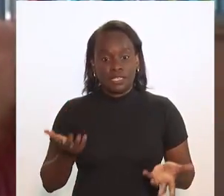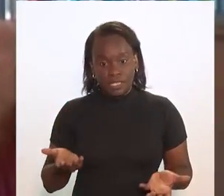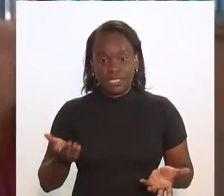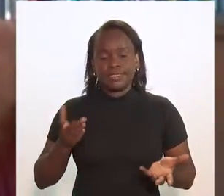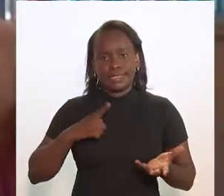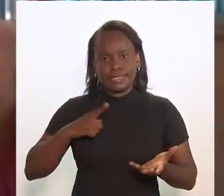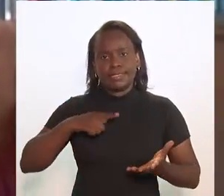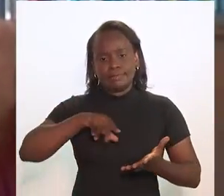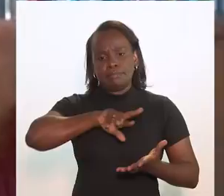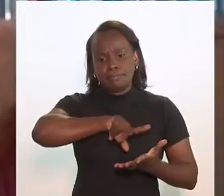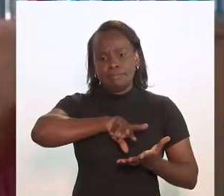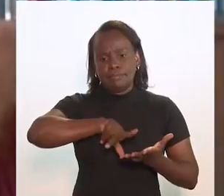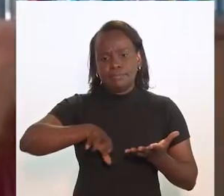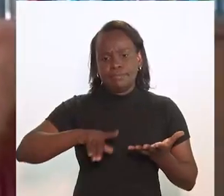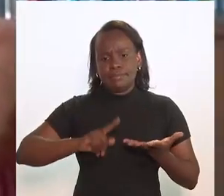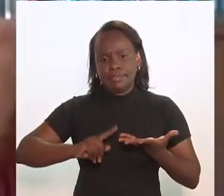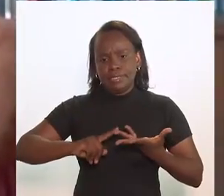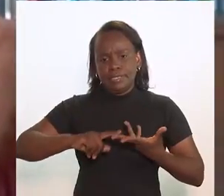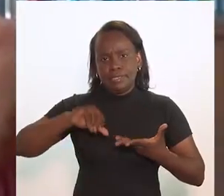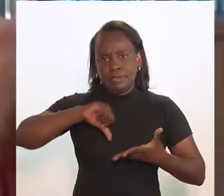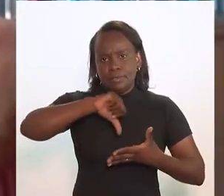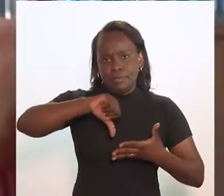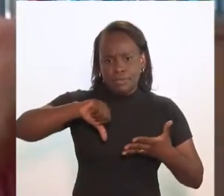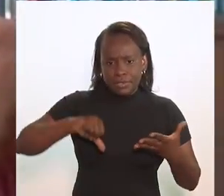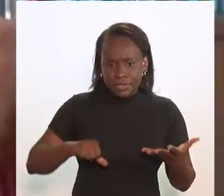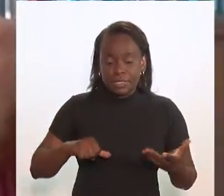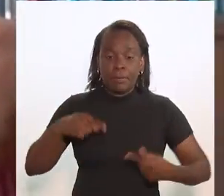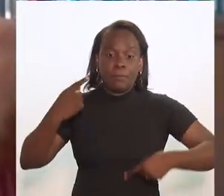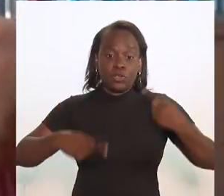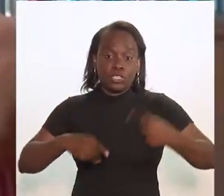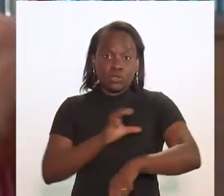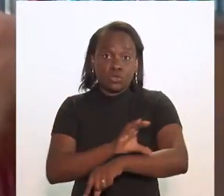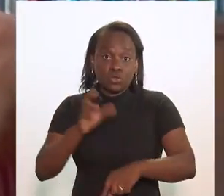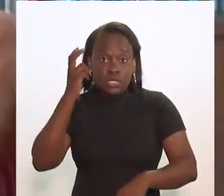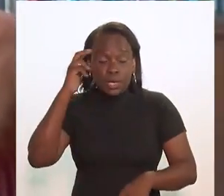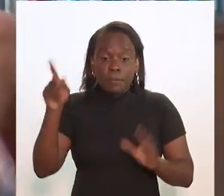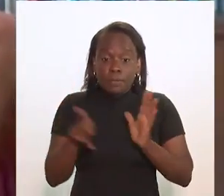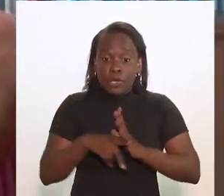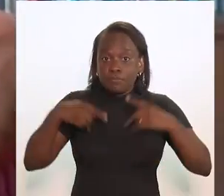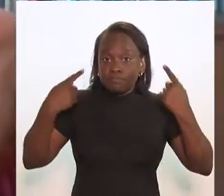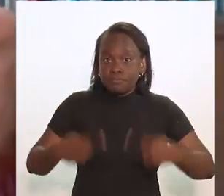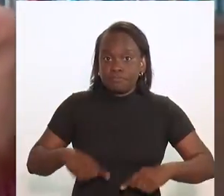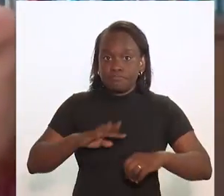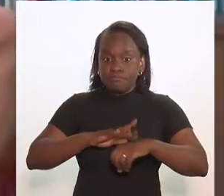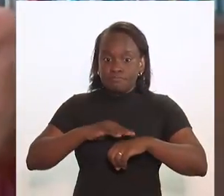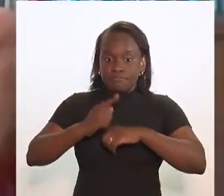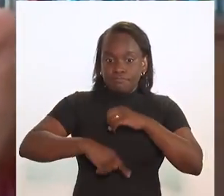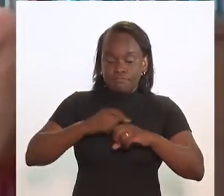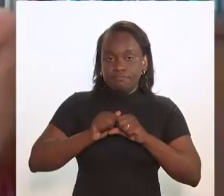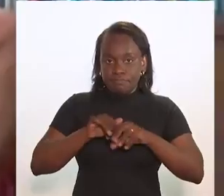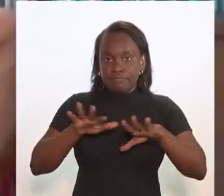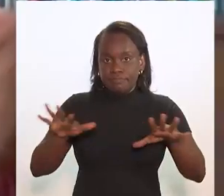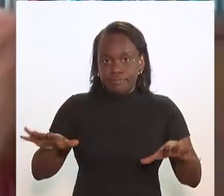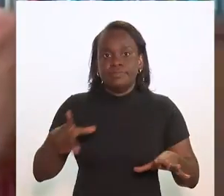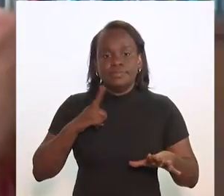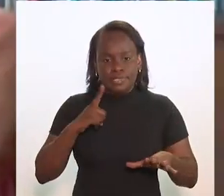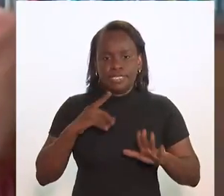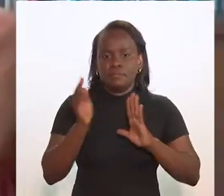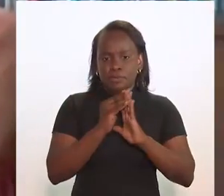apesar dos pesares, políticas culturais de enfrentamento à pandemia estão sendo